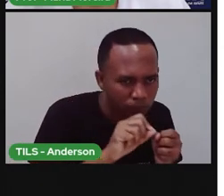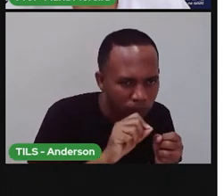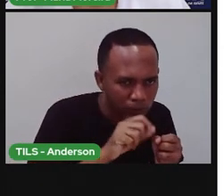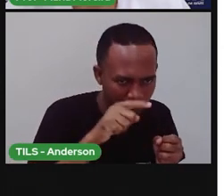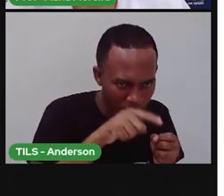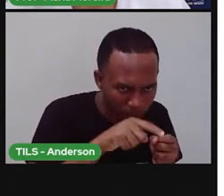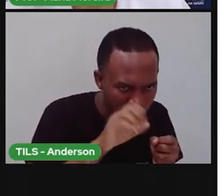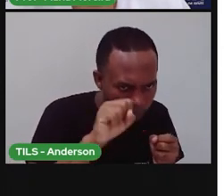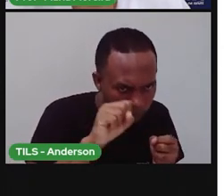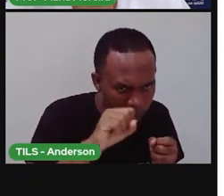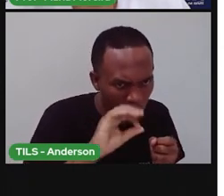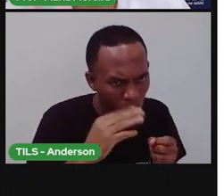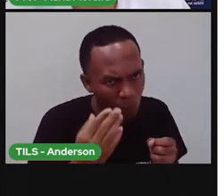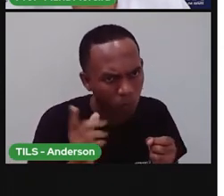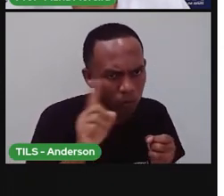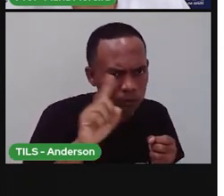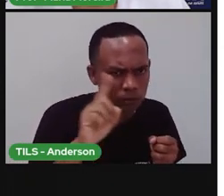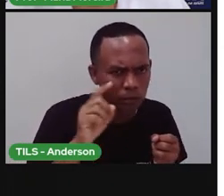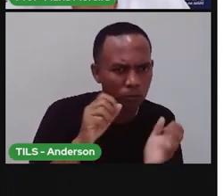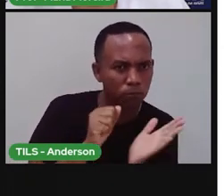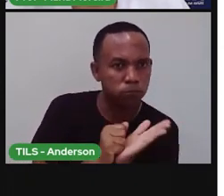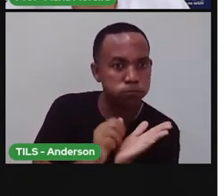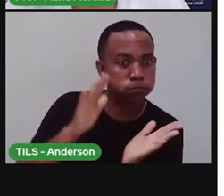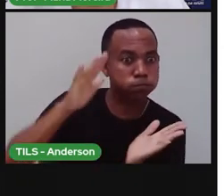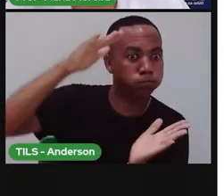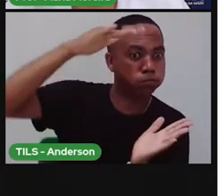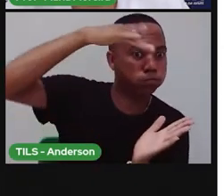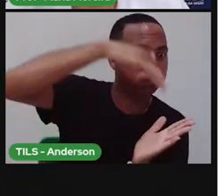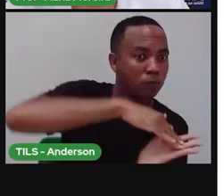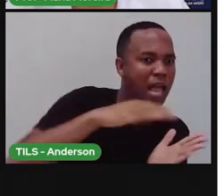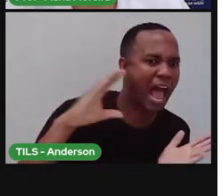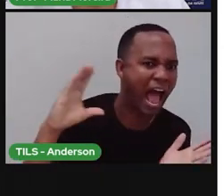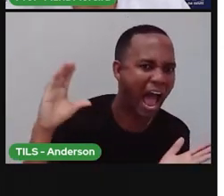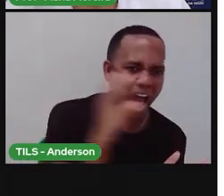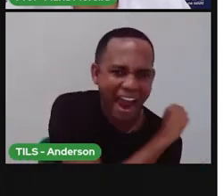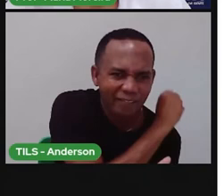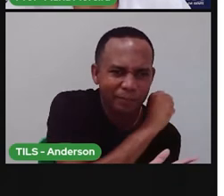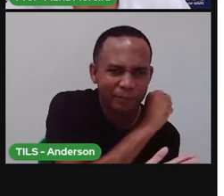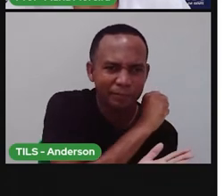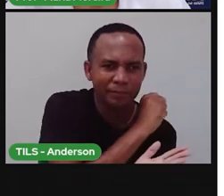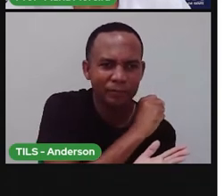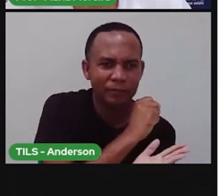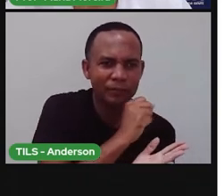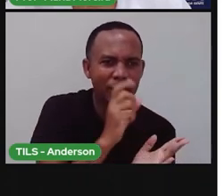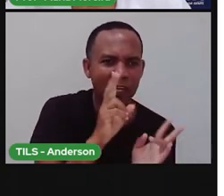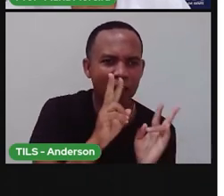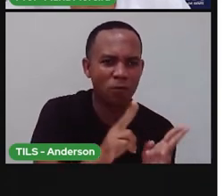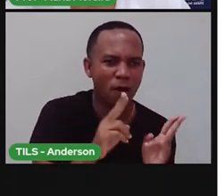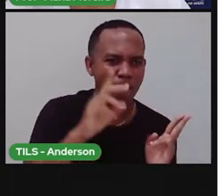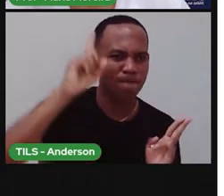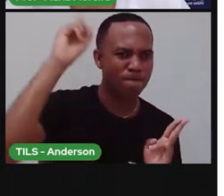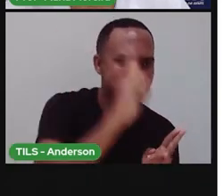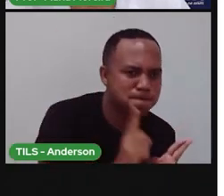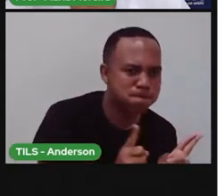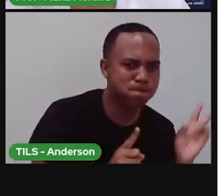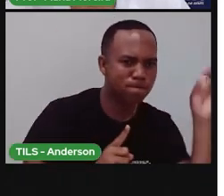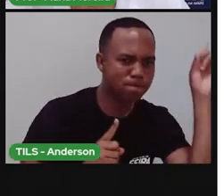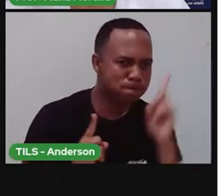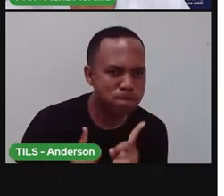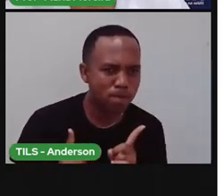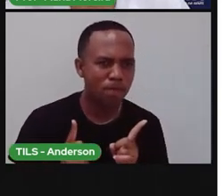não? O salto do tigre é rápido, como um raio, mas não há